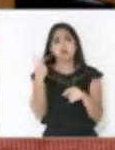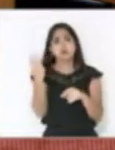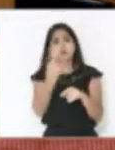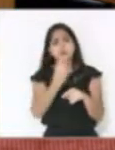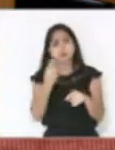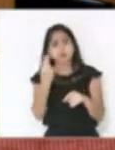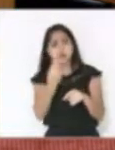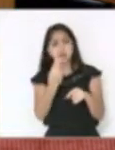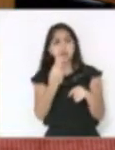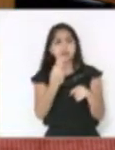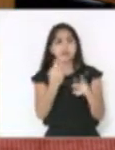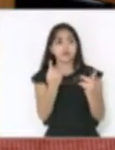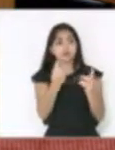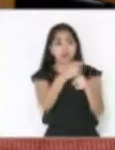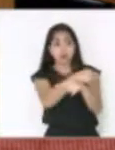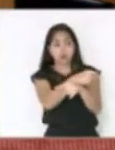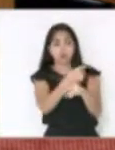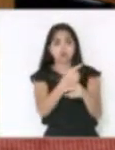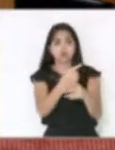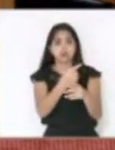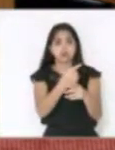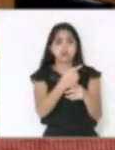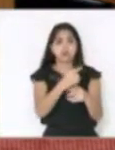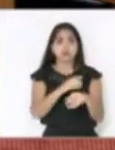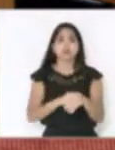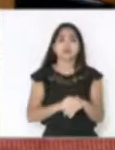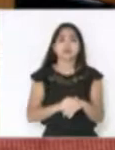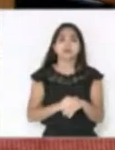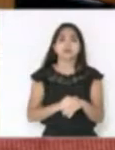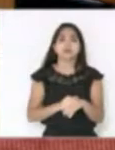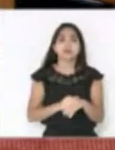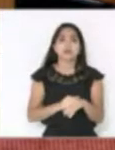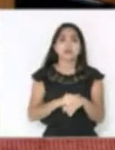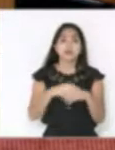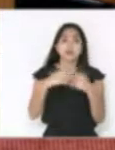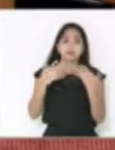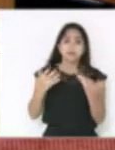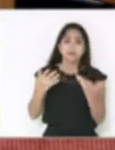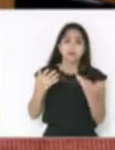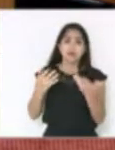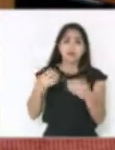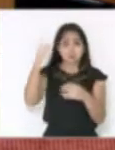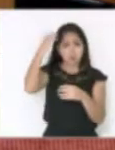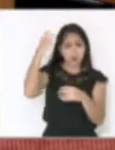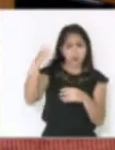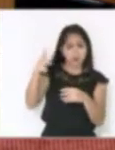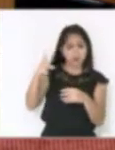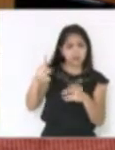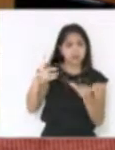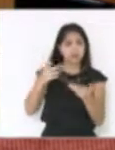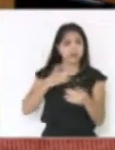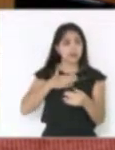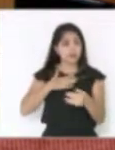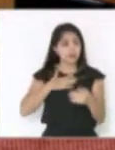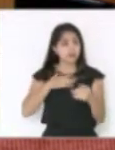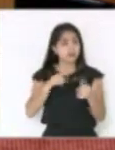votar contra, mas para agradar a todos eu votei a favor. Então, jogar para a plateia é uma coisa. Eu sou funcionário público,